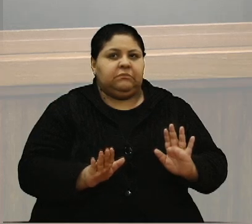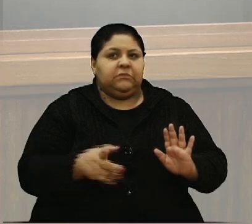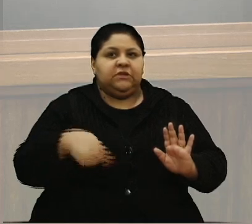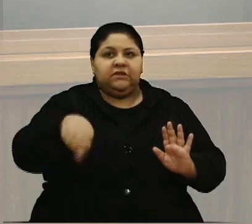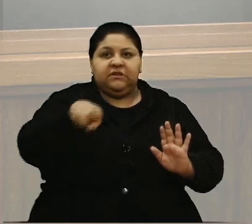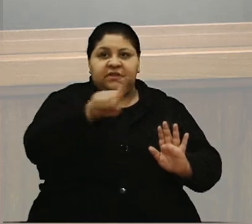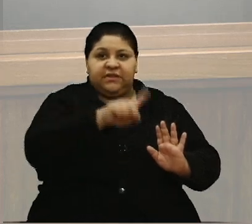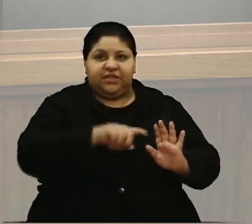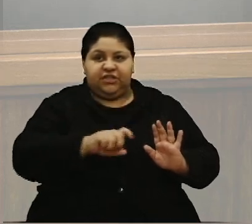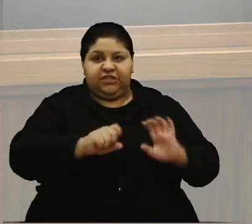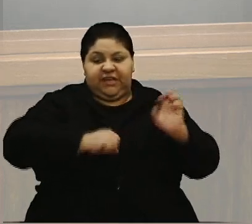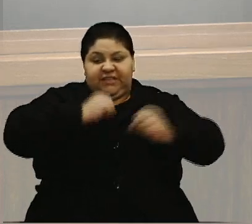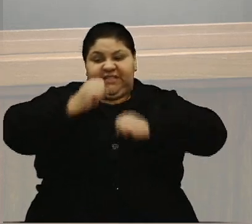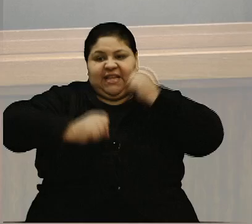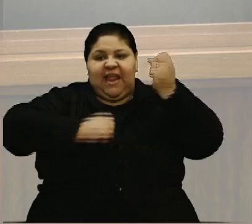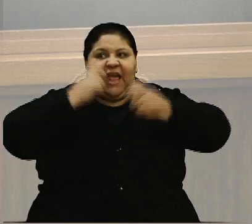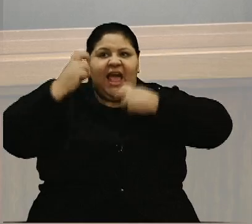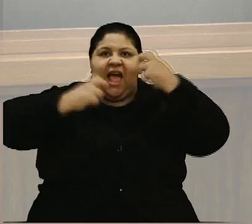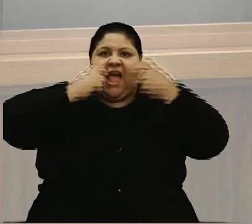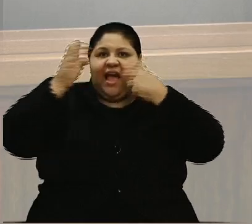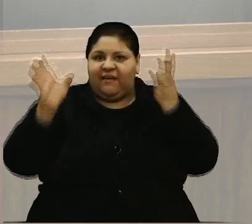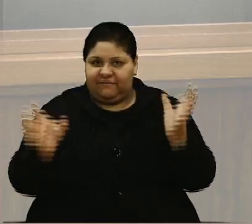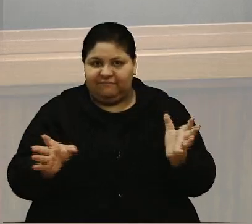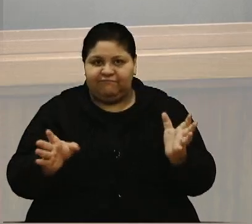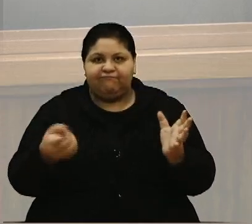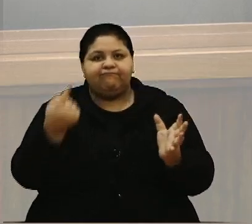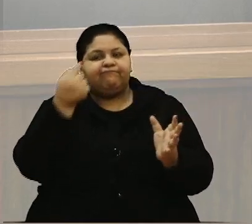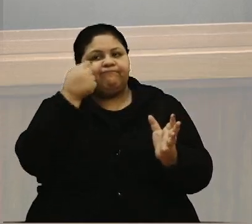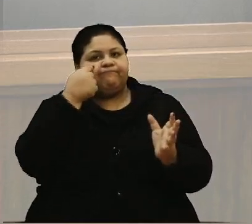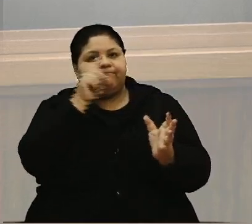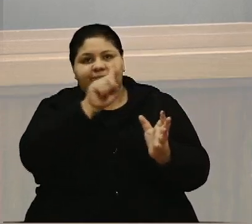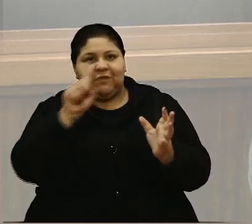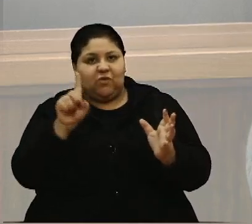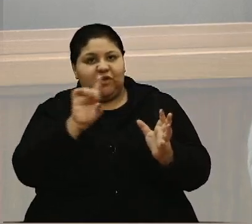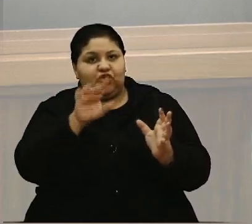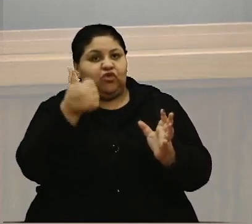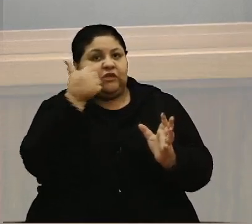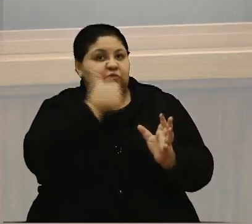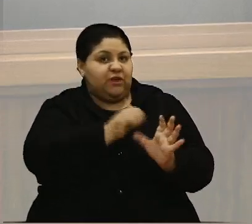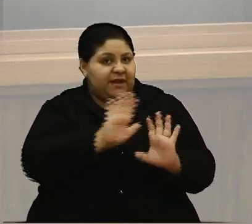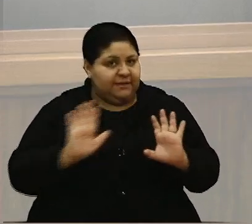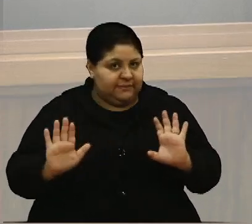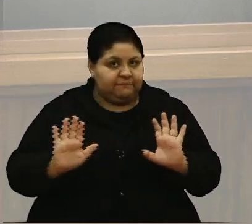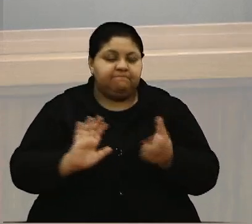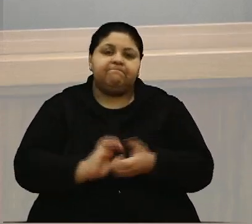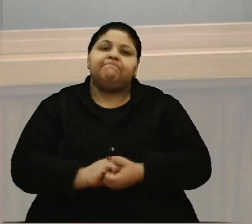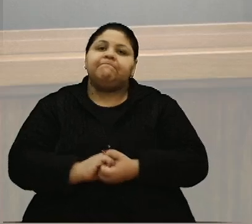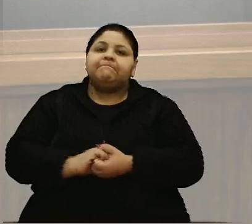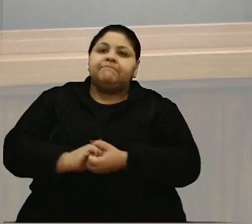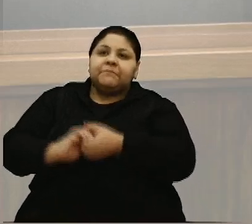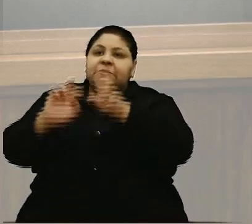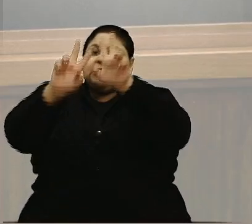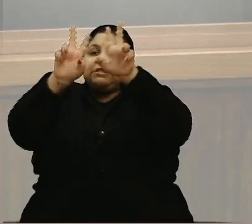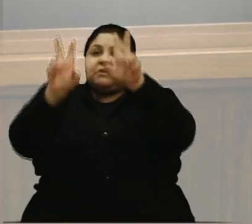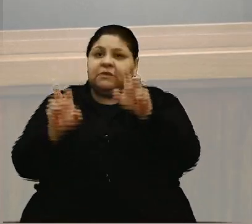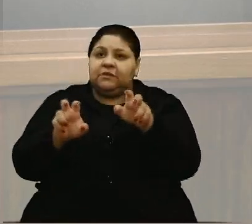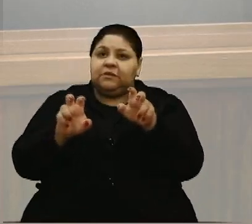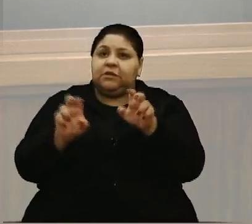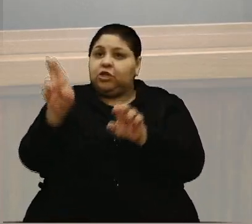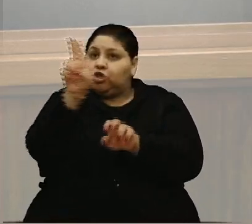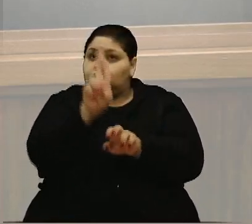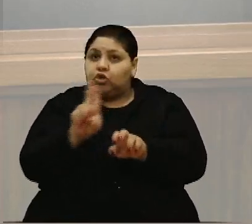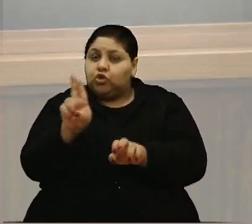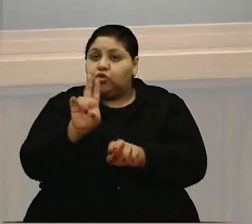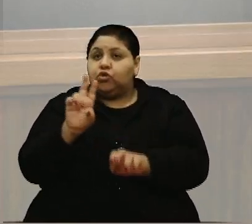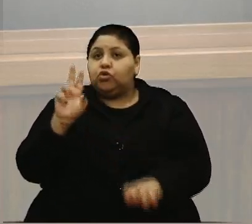é histérica, mas vejamos bem que não são apenas as mulheres. Essa questão do porte de maconha é